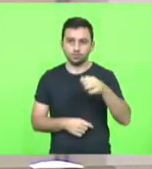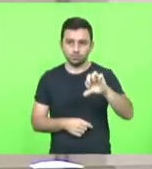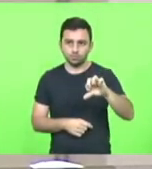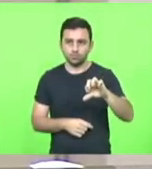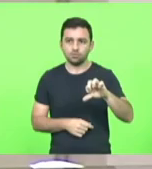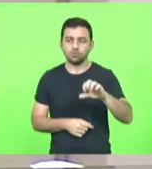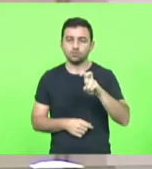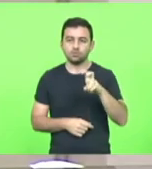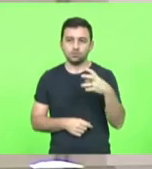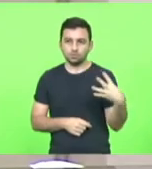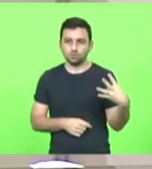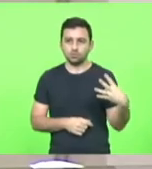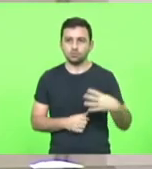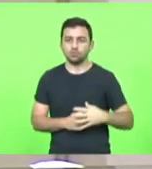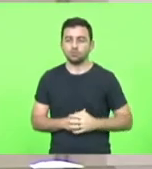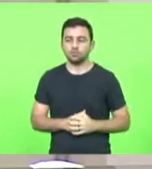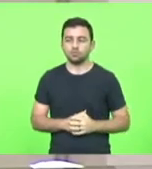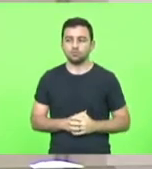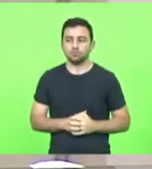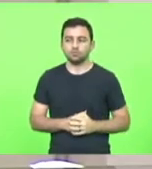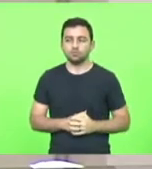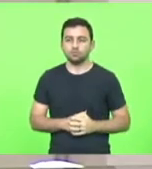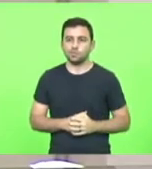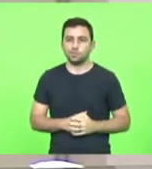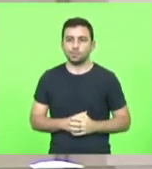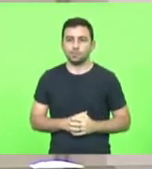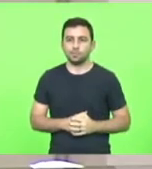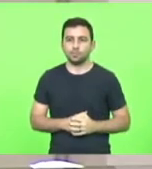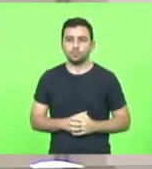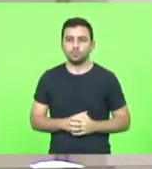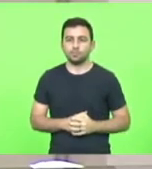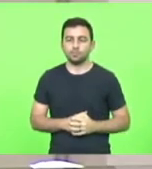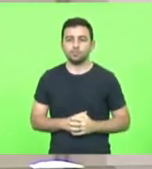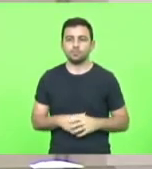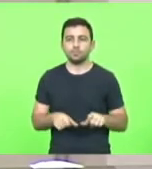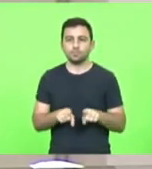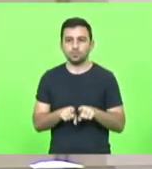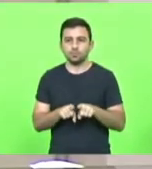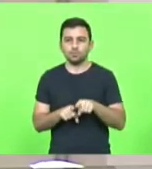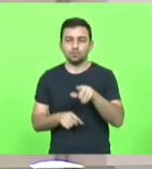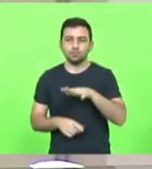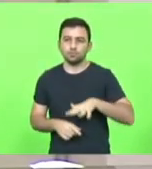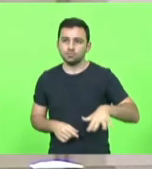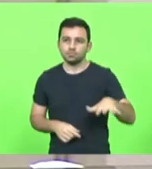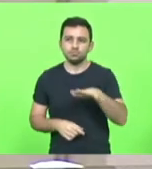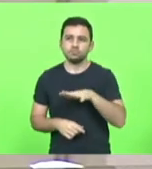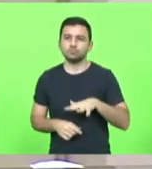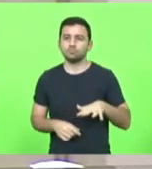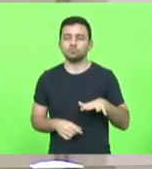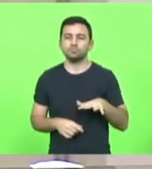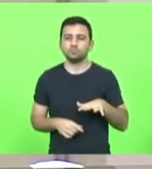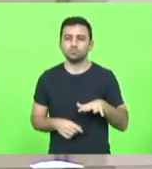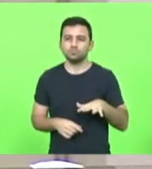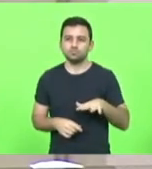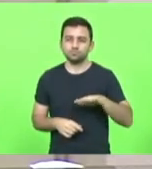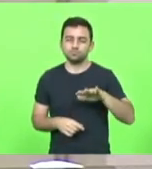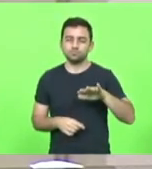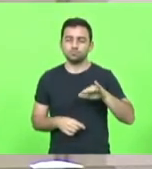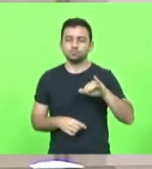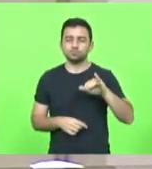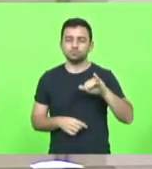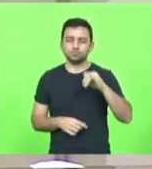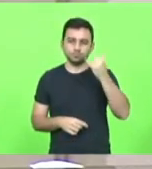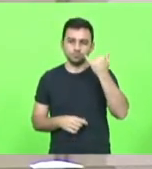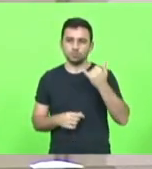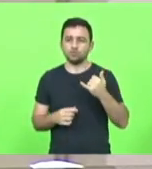2021. Após ser discutido pelos senhores deputados Ismael dos Santos e Jair Mioto, foi aprovado por maioria